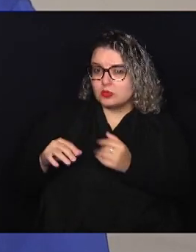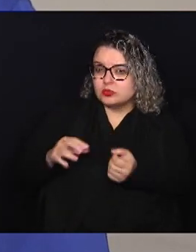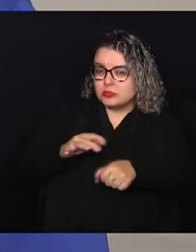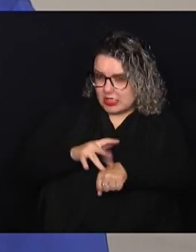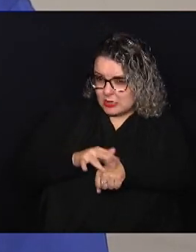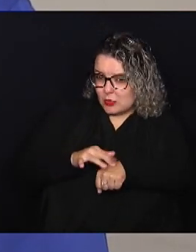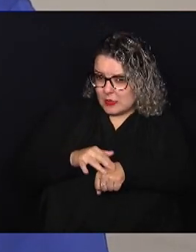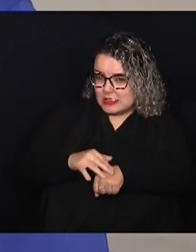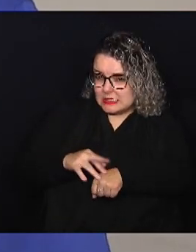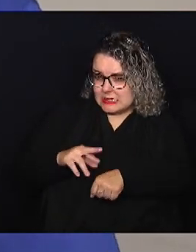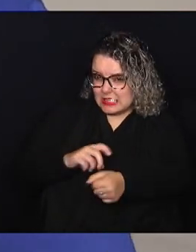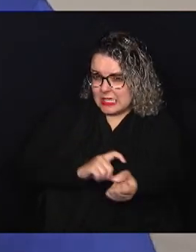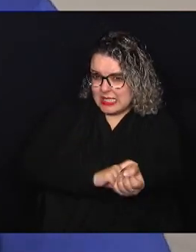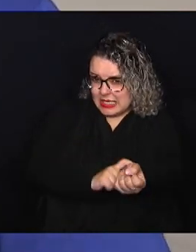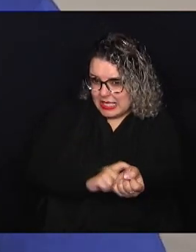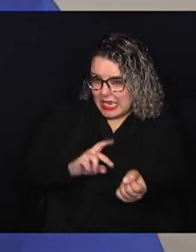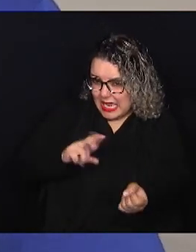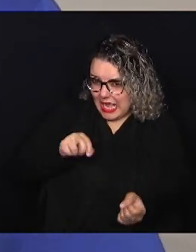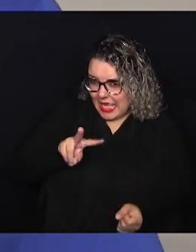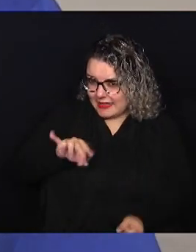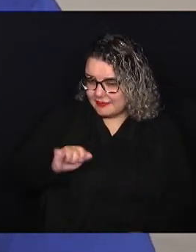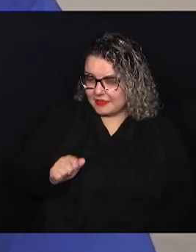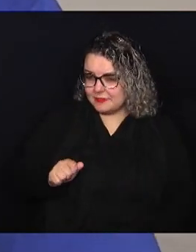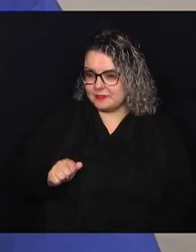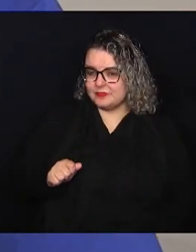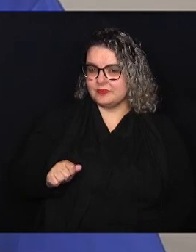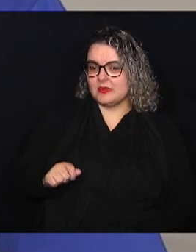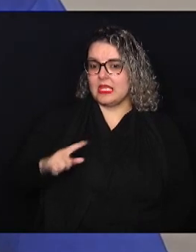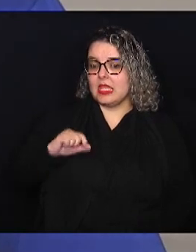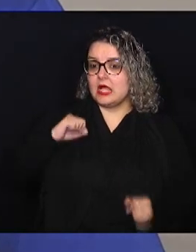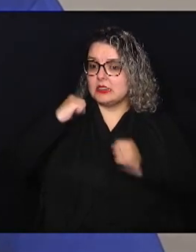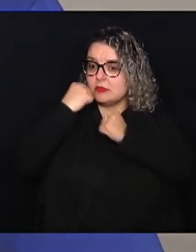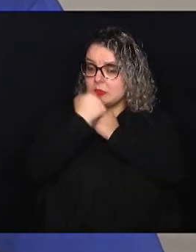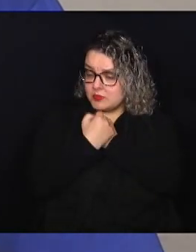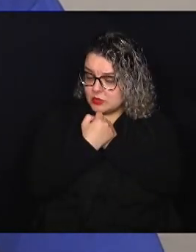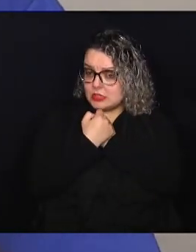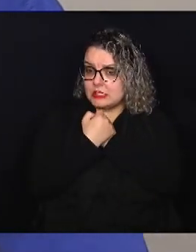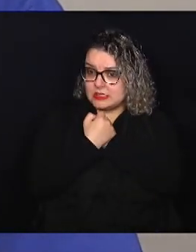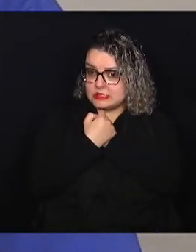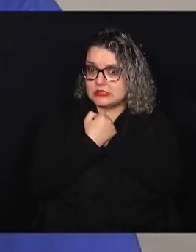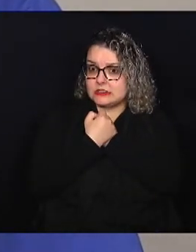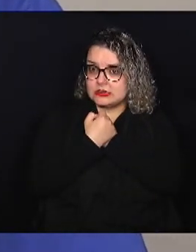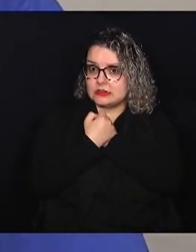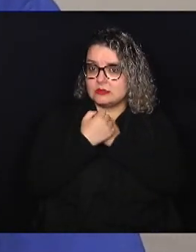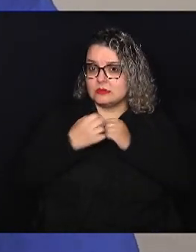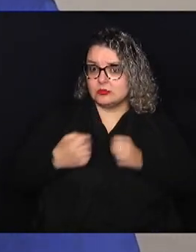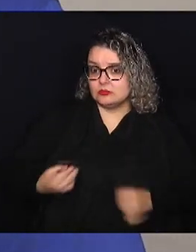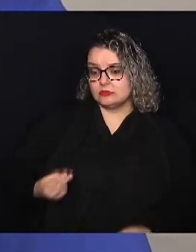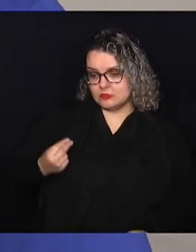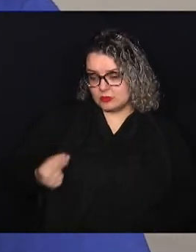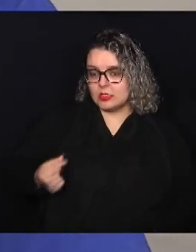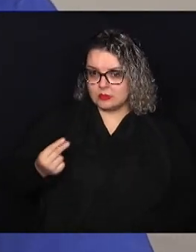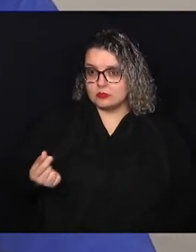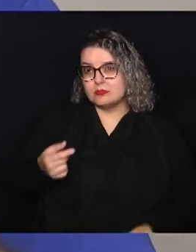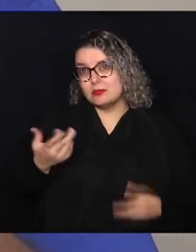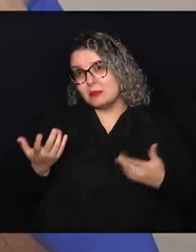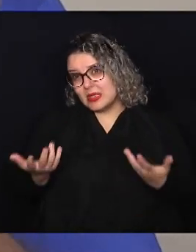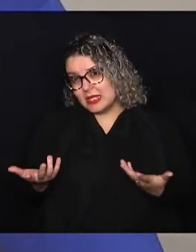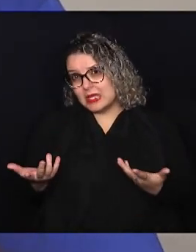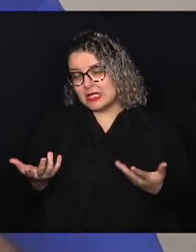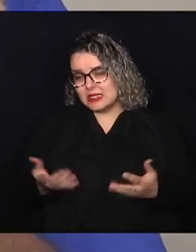imunogênica, então ela dá uma proteção longa. Mas como